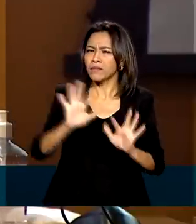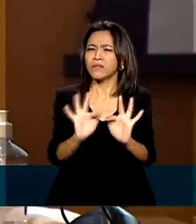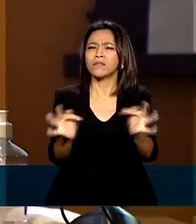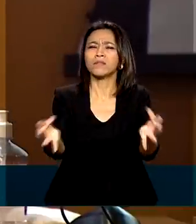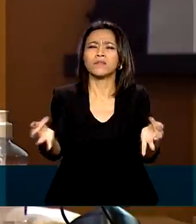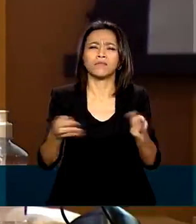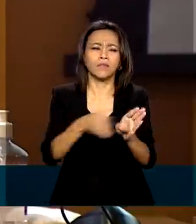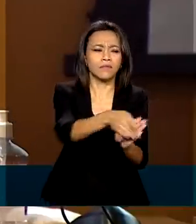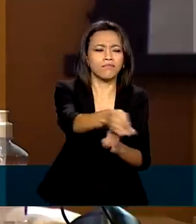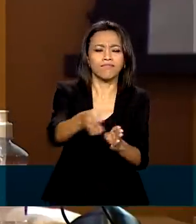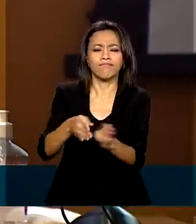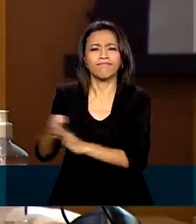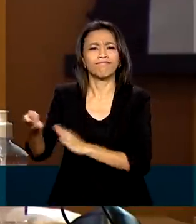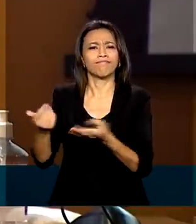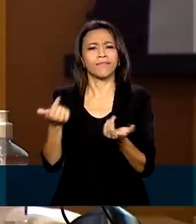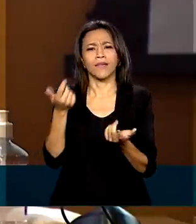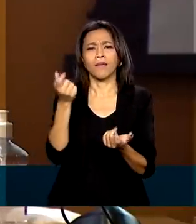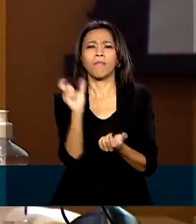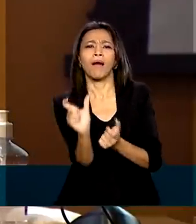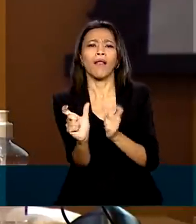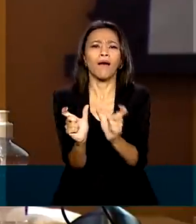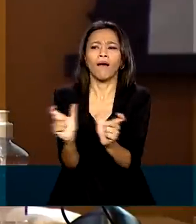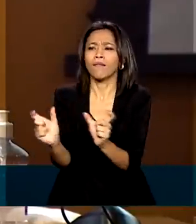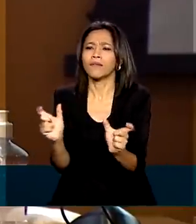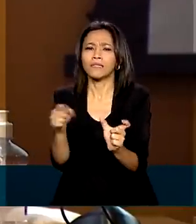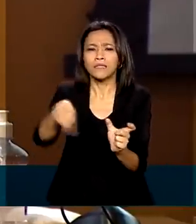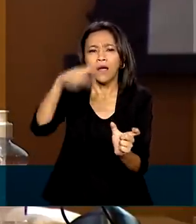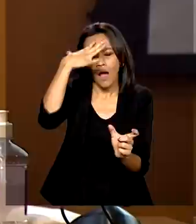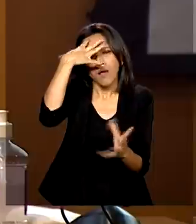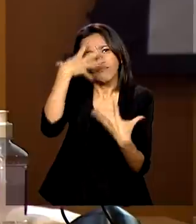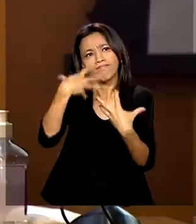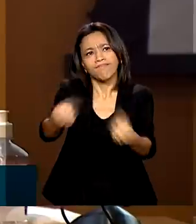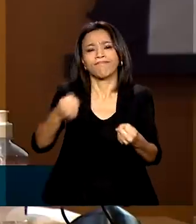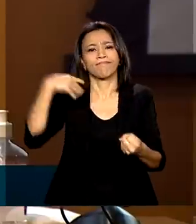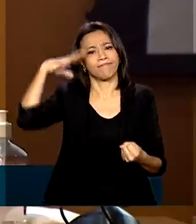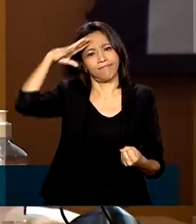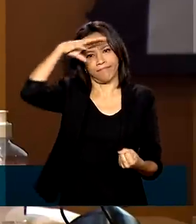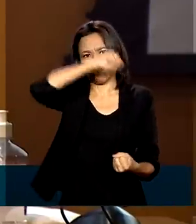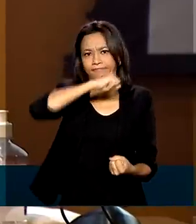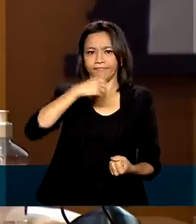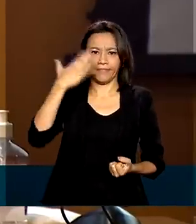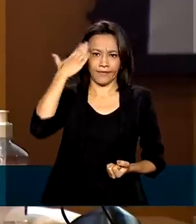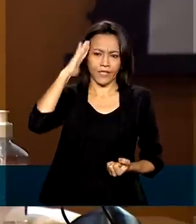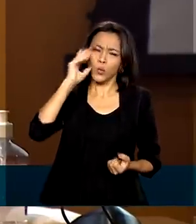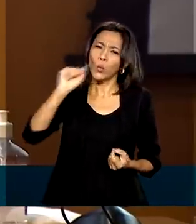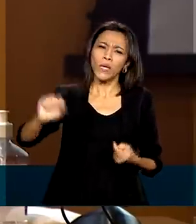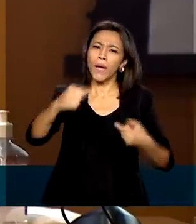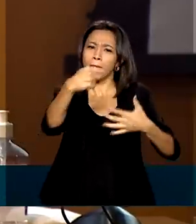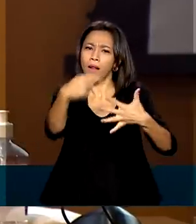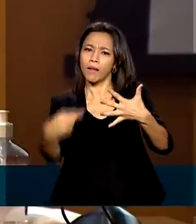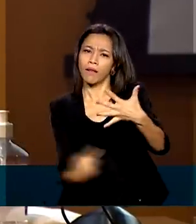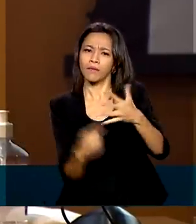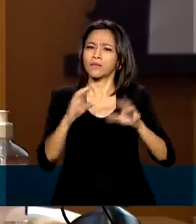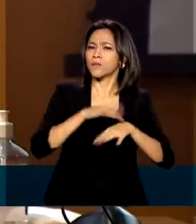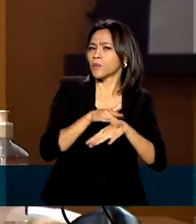tranquila, palavras comuns, passar para a população. O que são essas doenças?